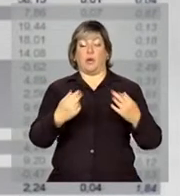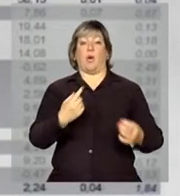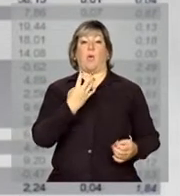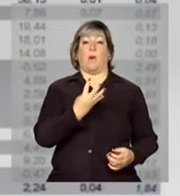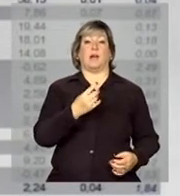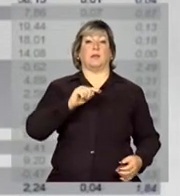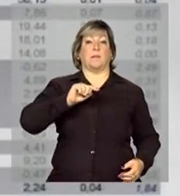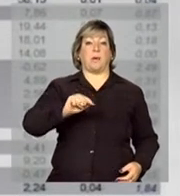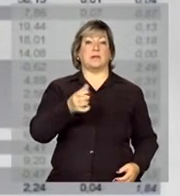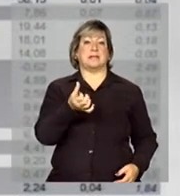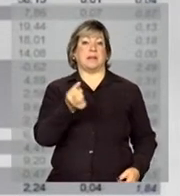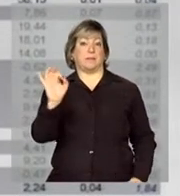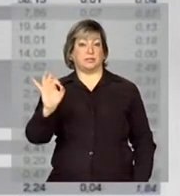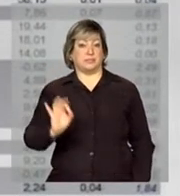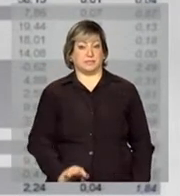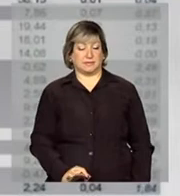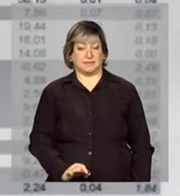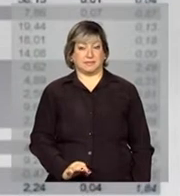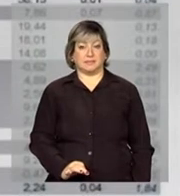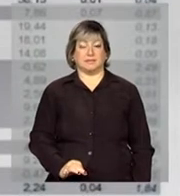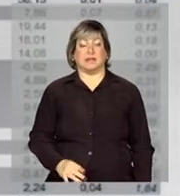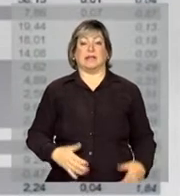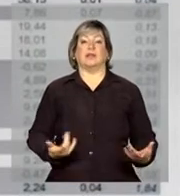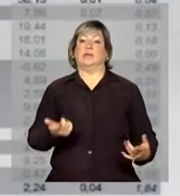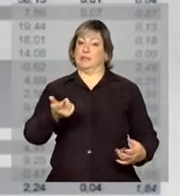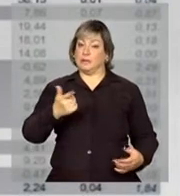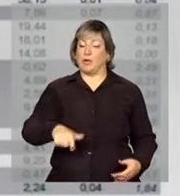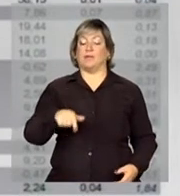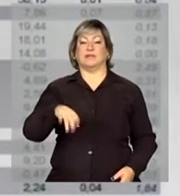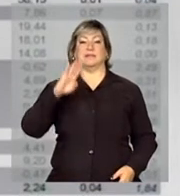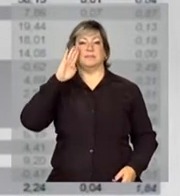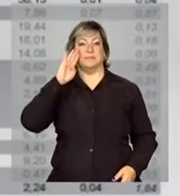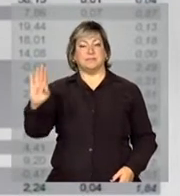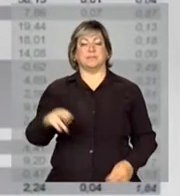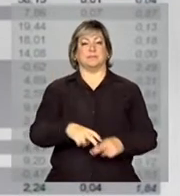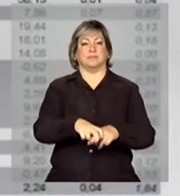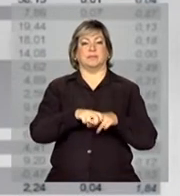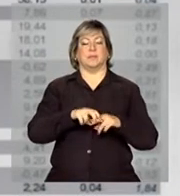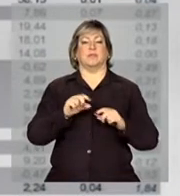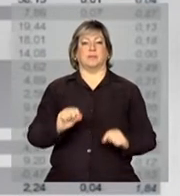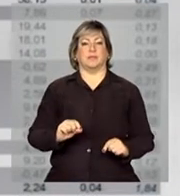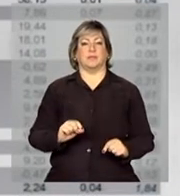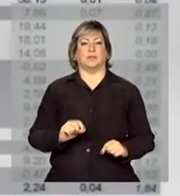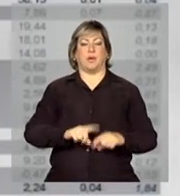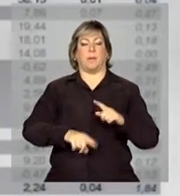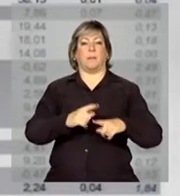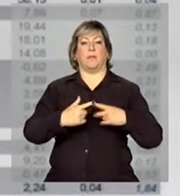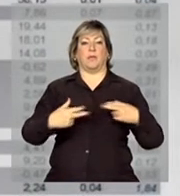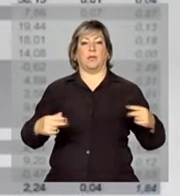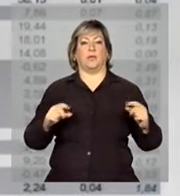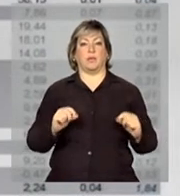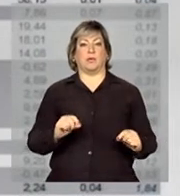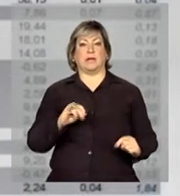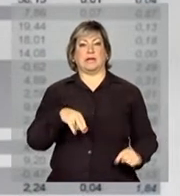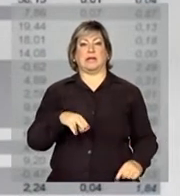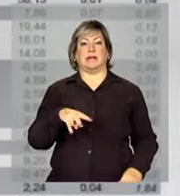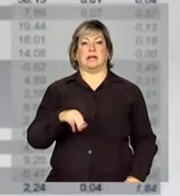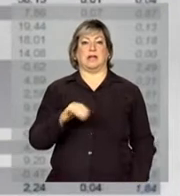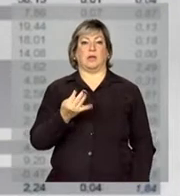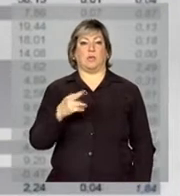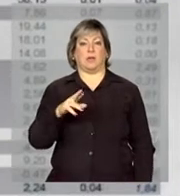,6%, sendo que, de novo, os principais bilhões foram os produtos in natura.